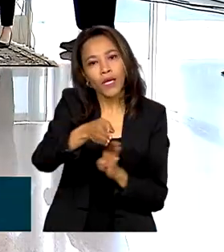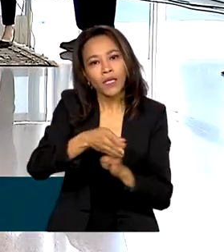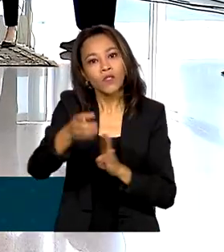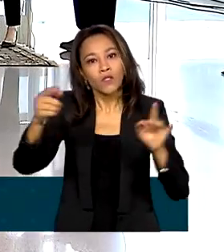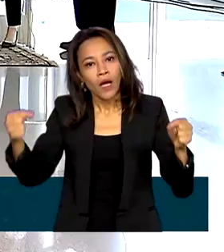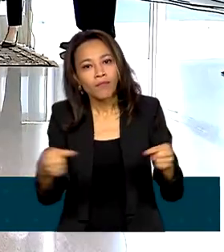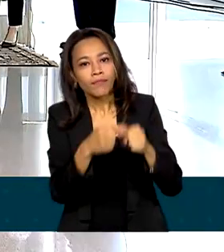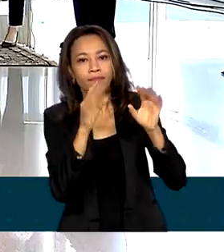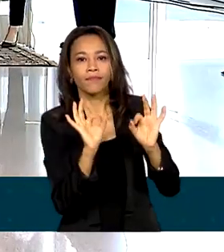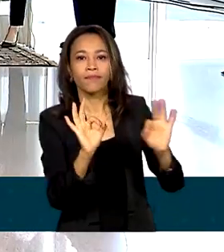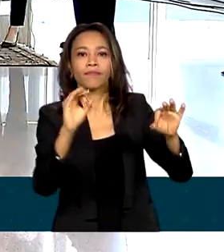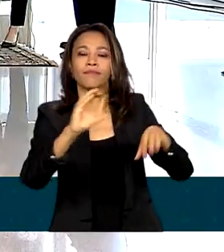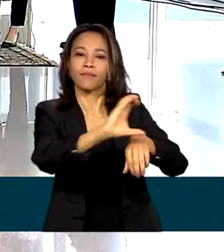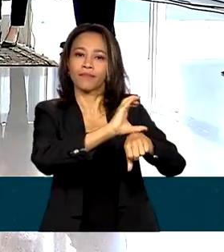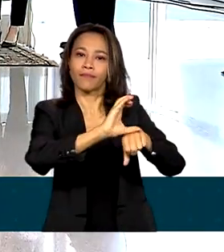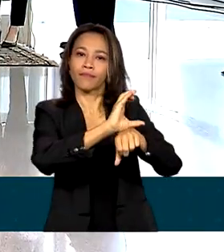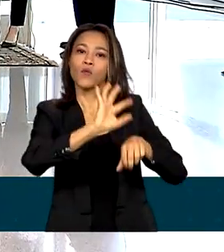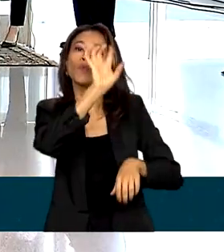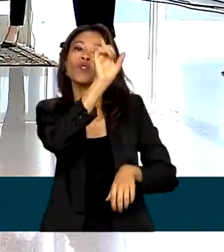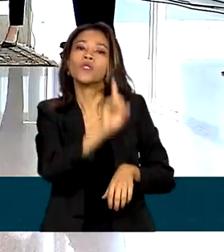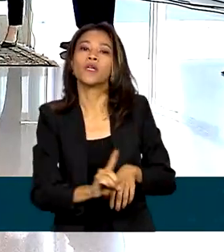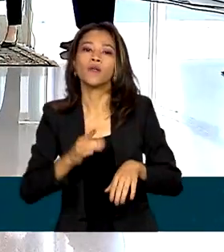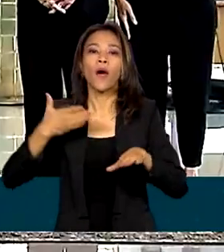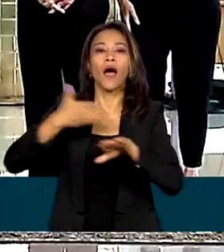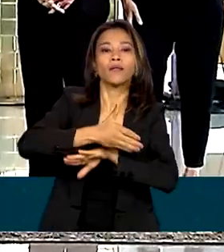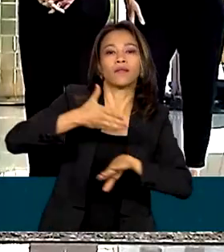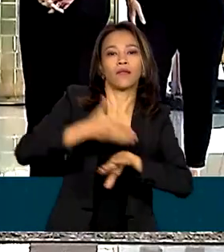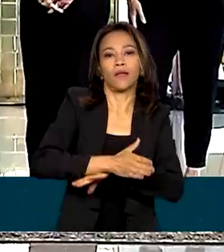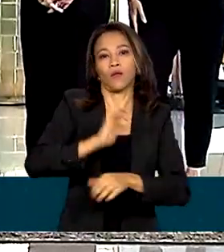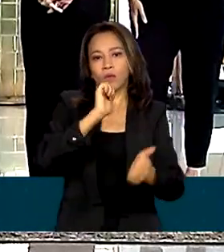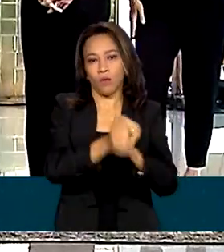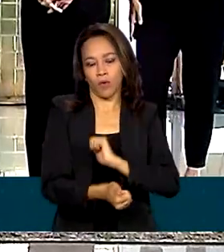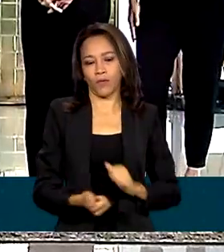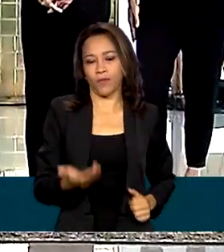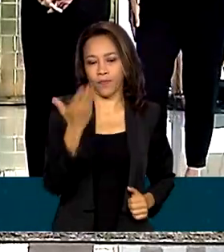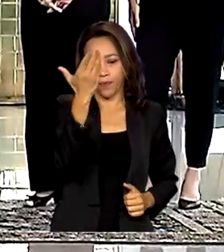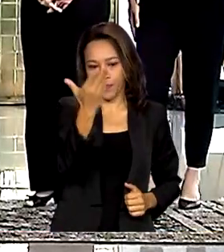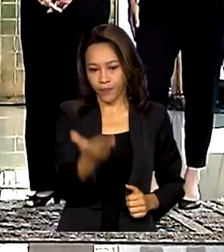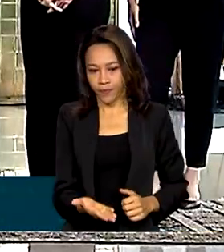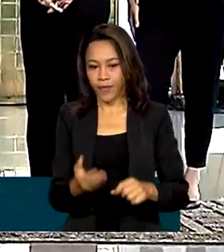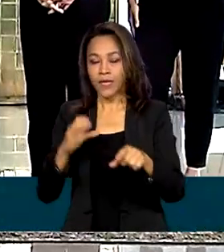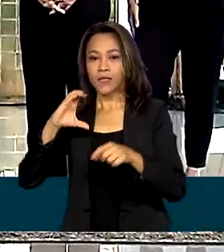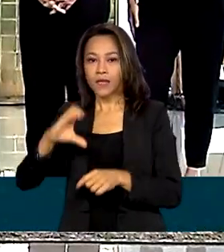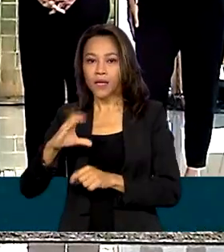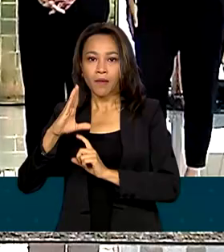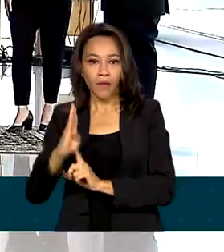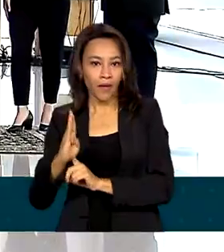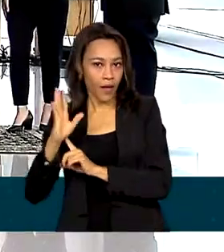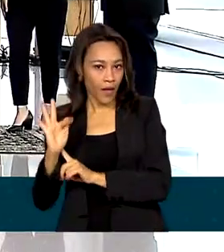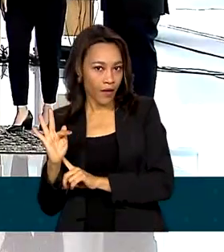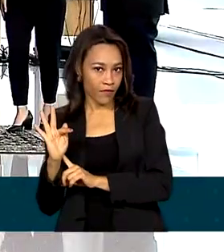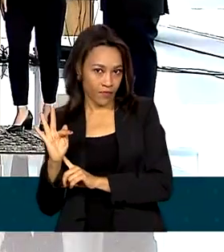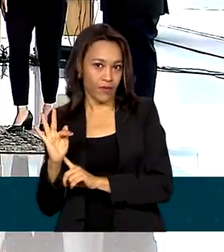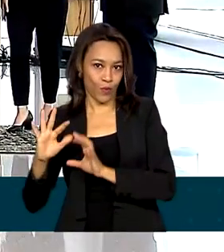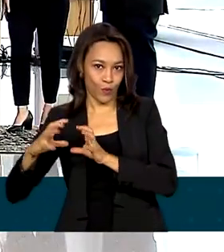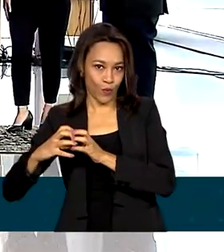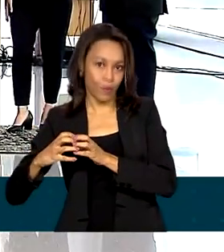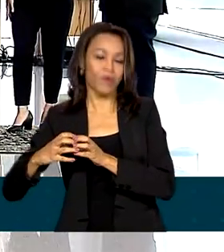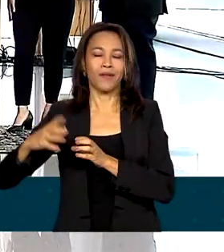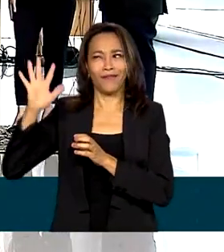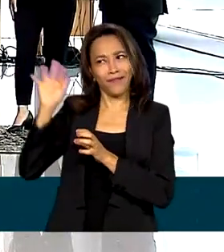constitucional ao esporte para as mulheres. A CBF está muito feliz de